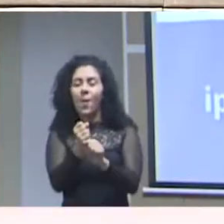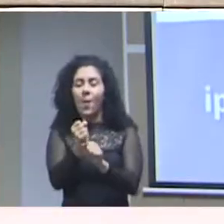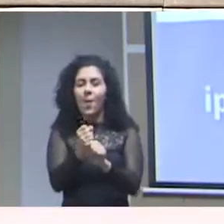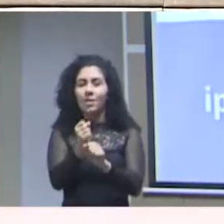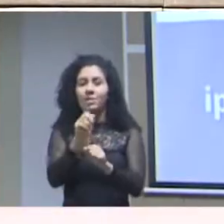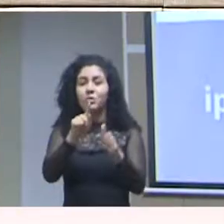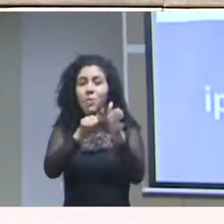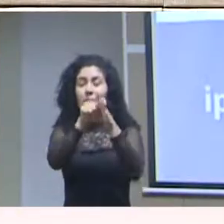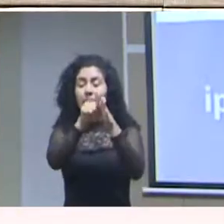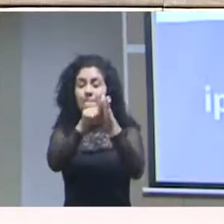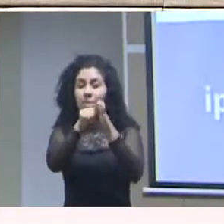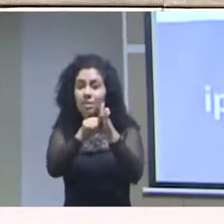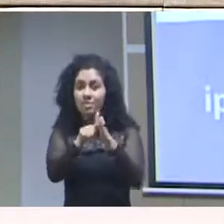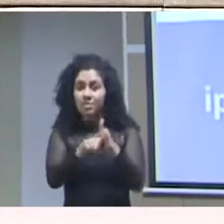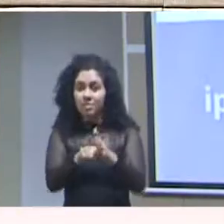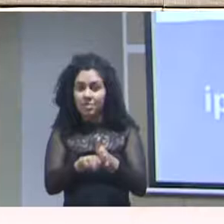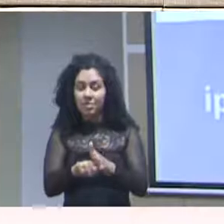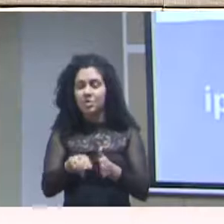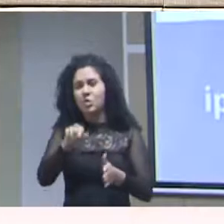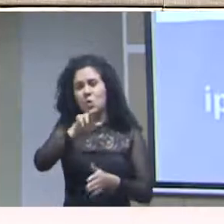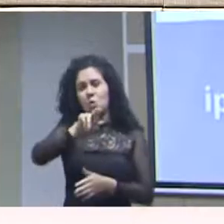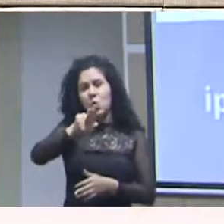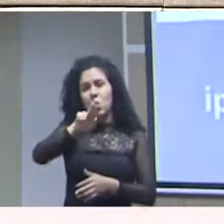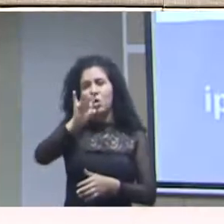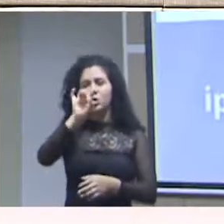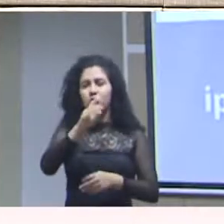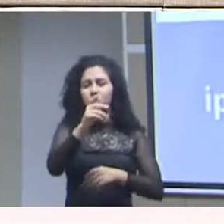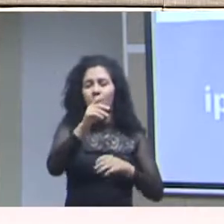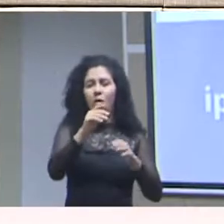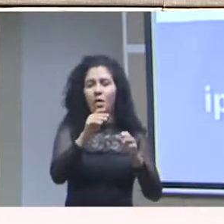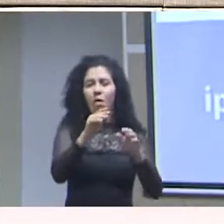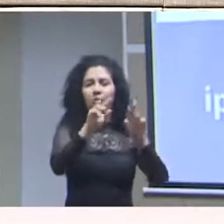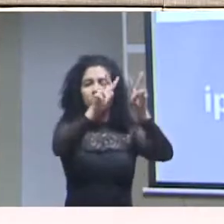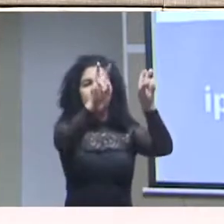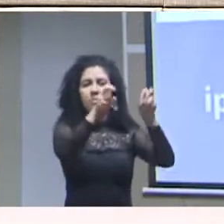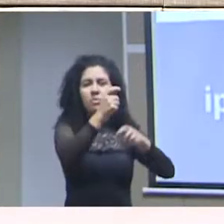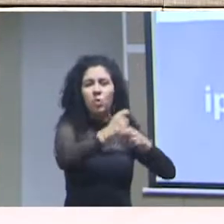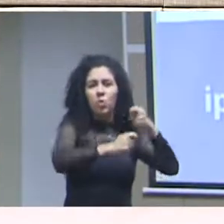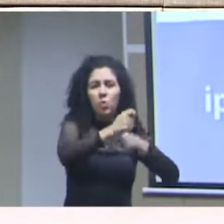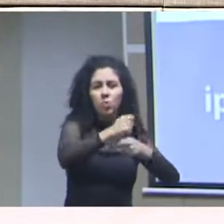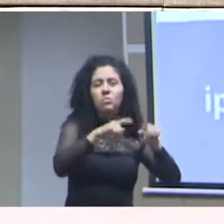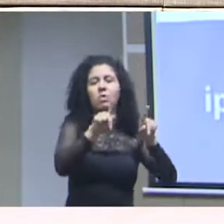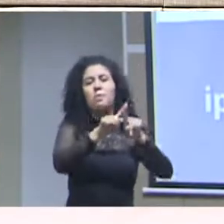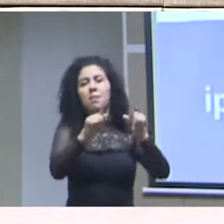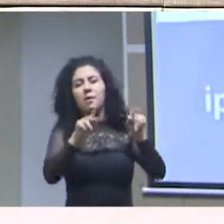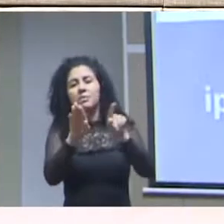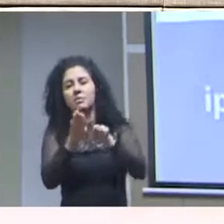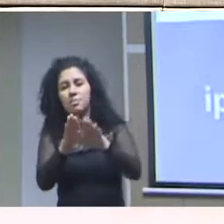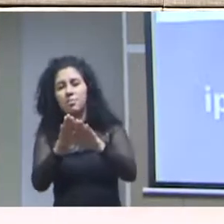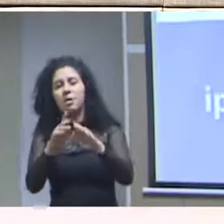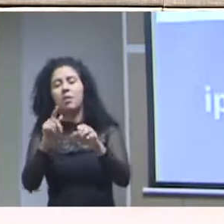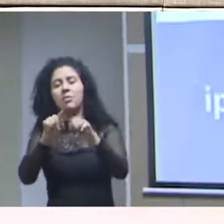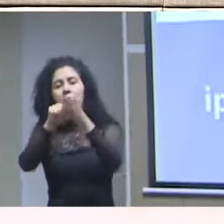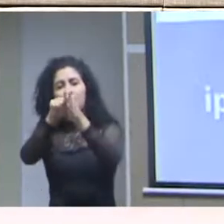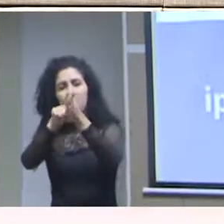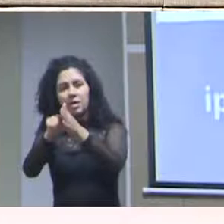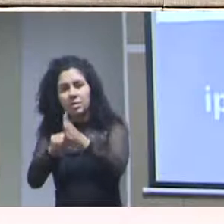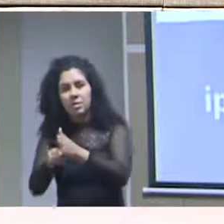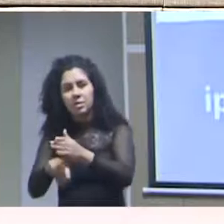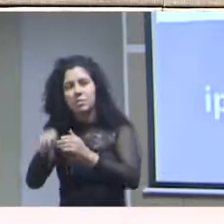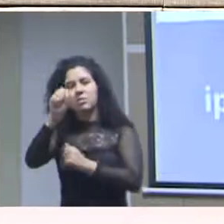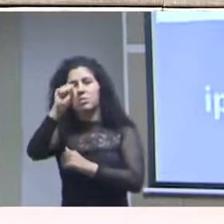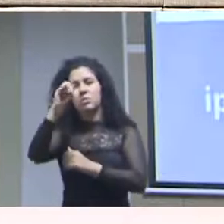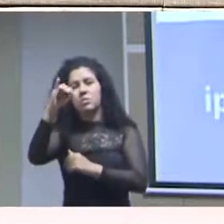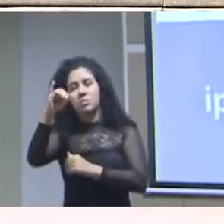de pesquisa não apenas na área econômica na área social pesquisa em ciências